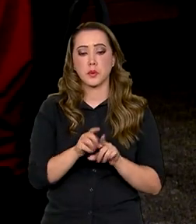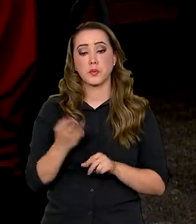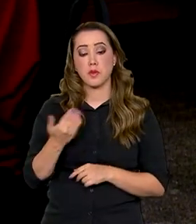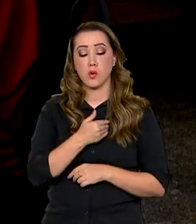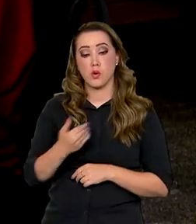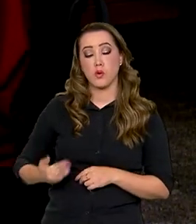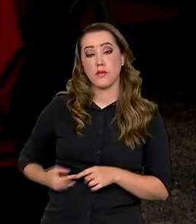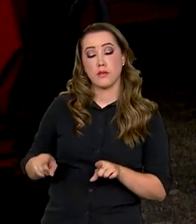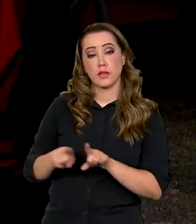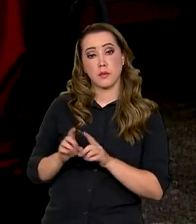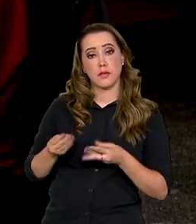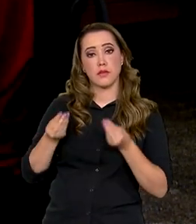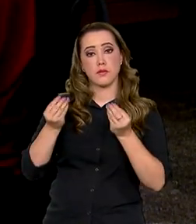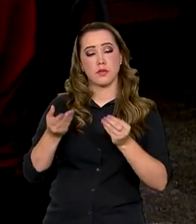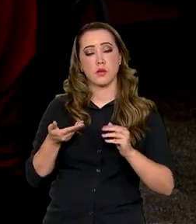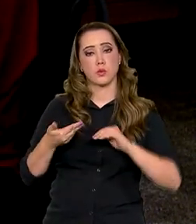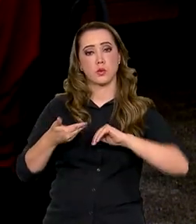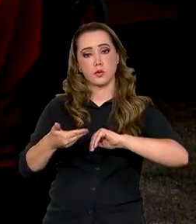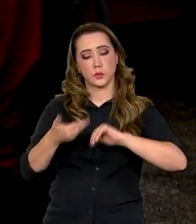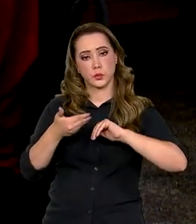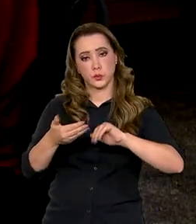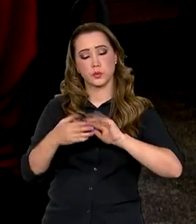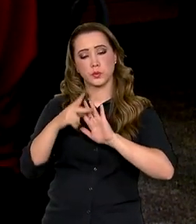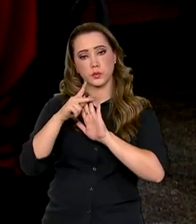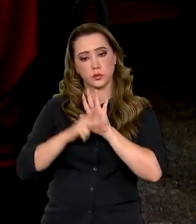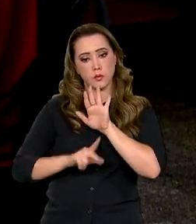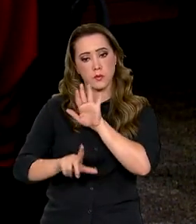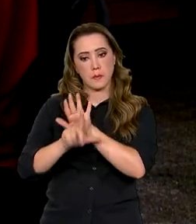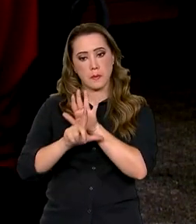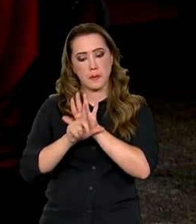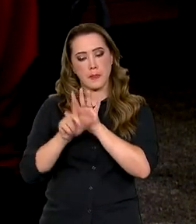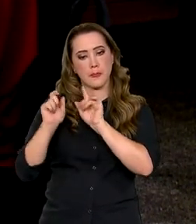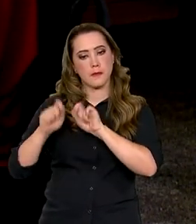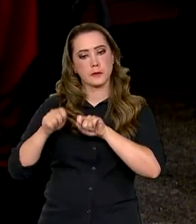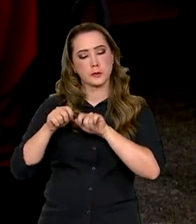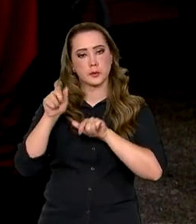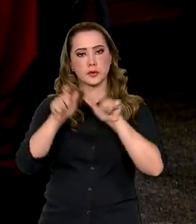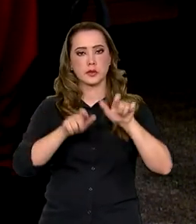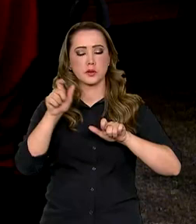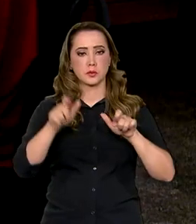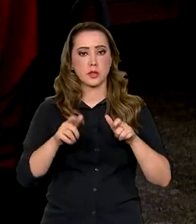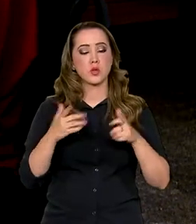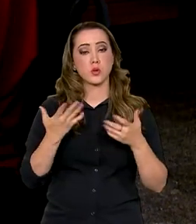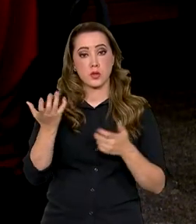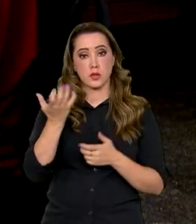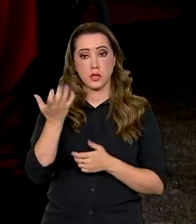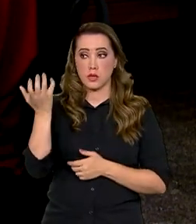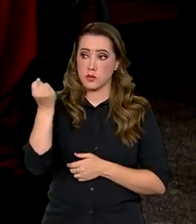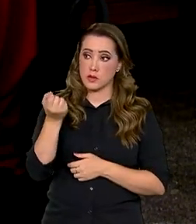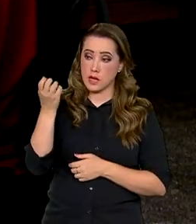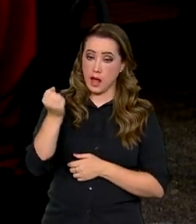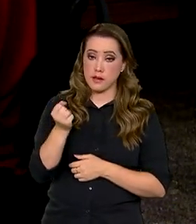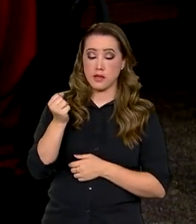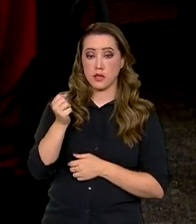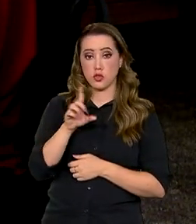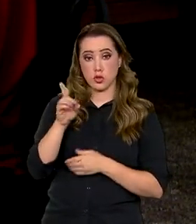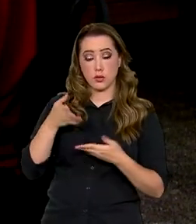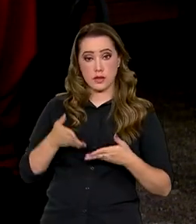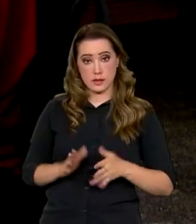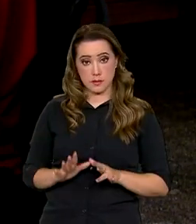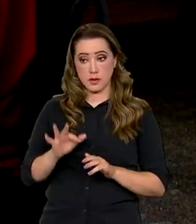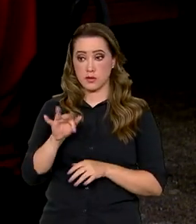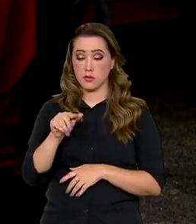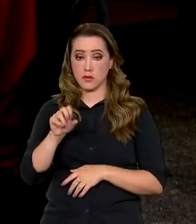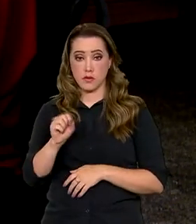prepara para enviar ao Congresso Nacional um projeto de lei que permite ao trabalhador que aderiu ao saque aniversário do FGTS